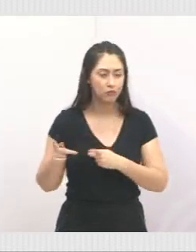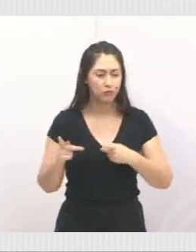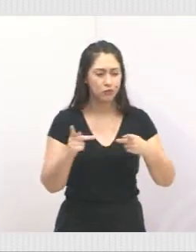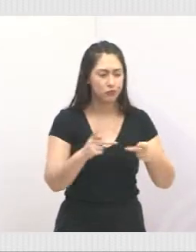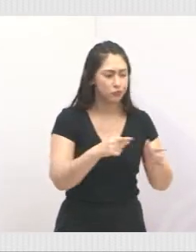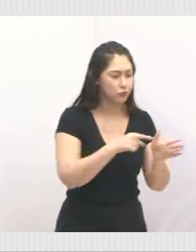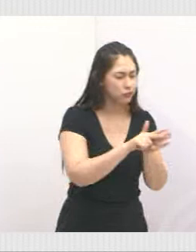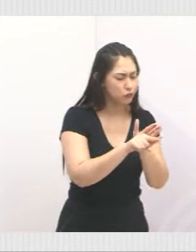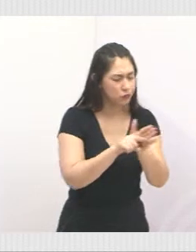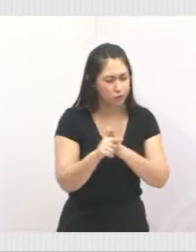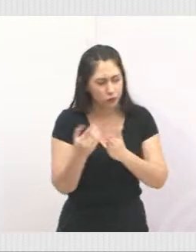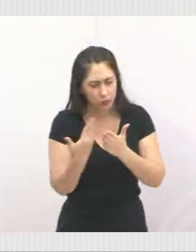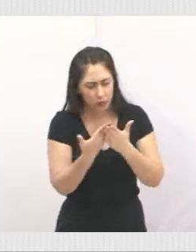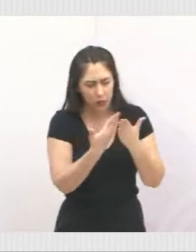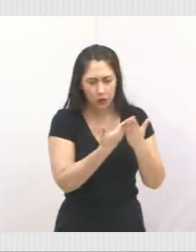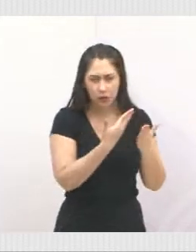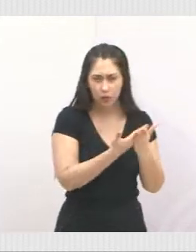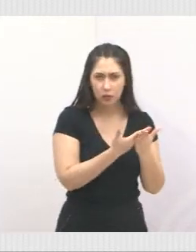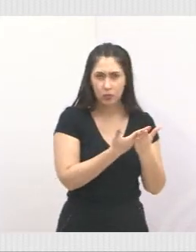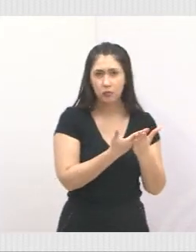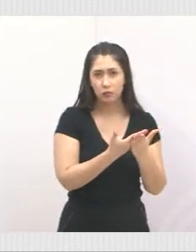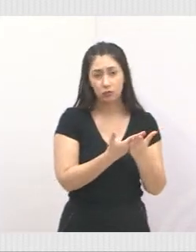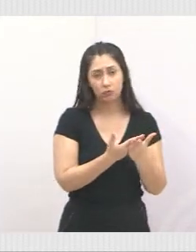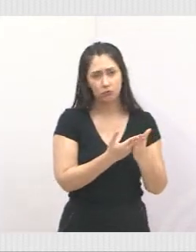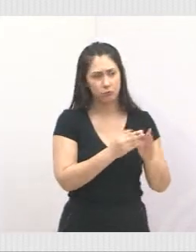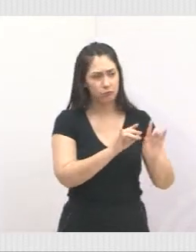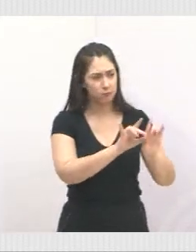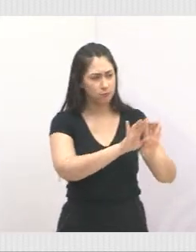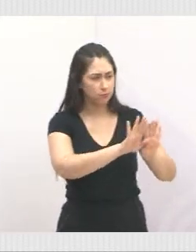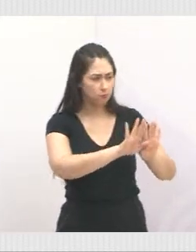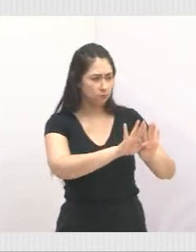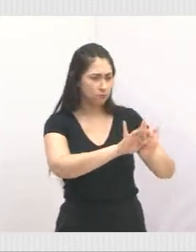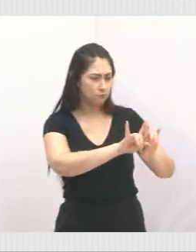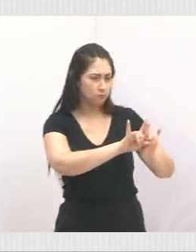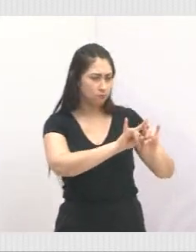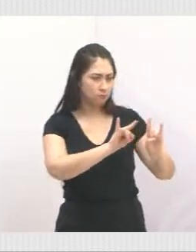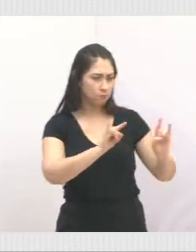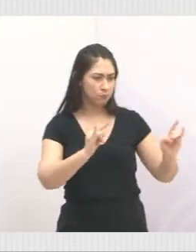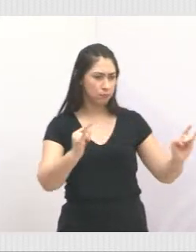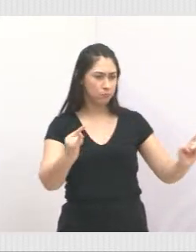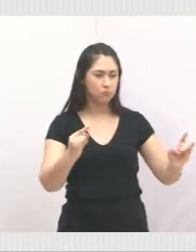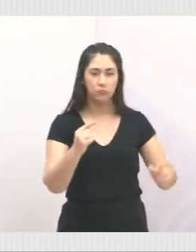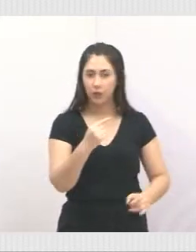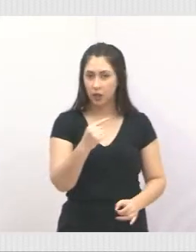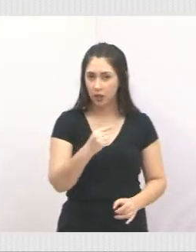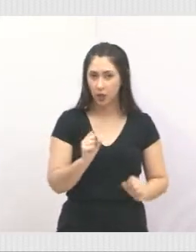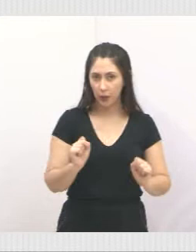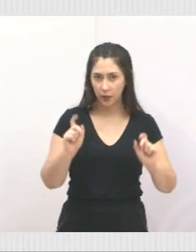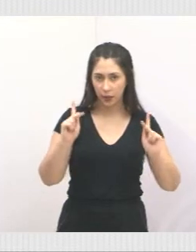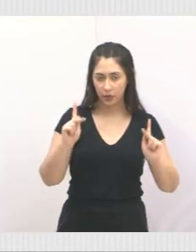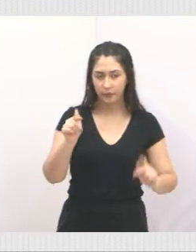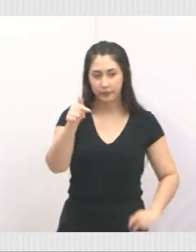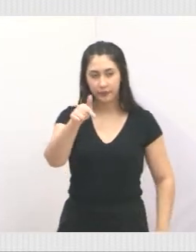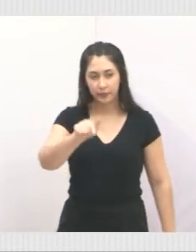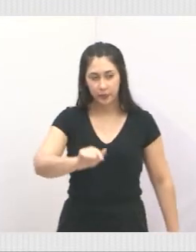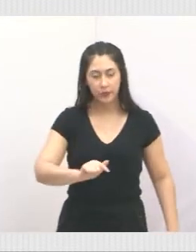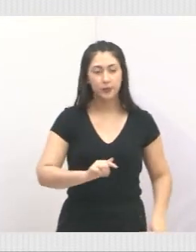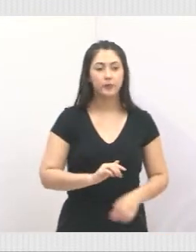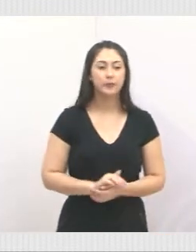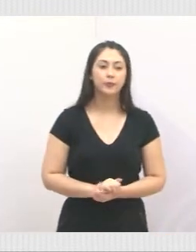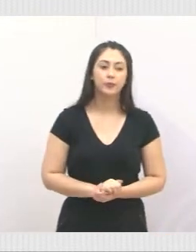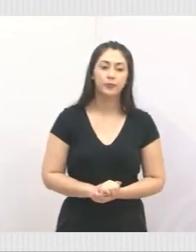estudo e coloque um guarda-reio naquele local. Ok? Pode ir para a próxima?